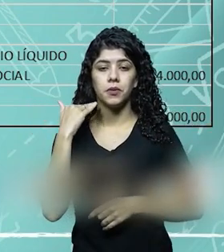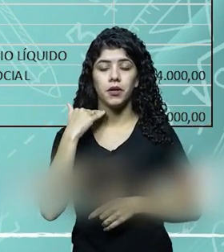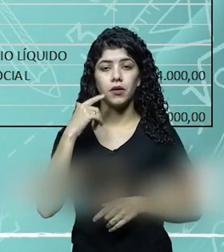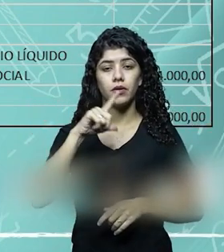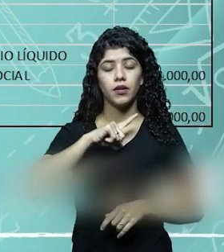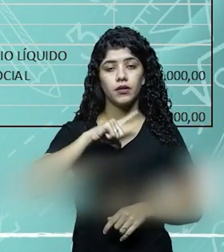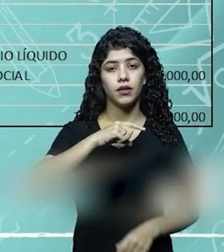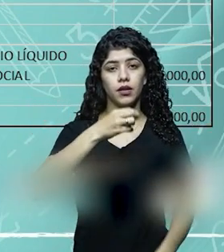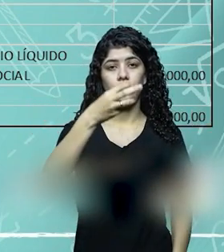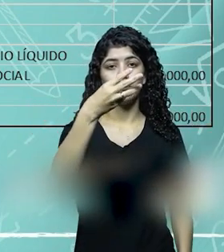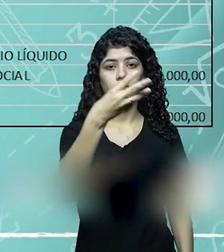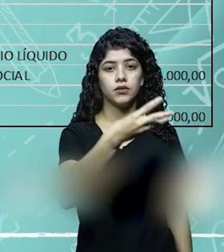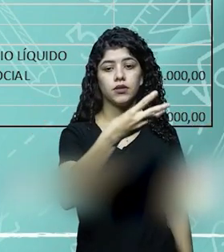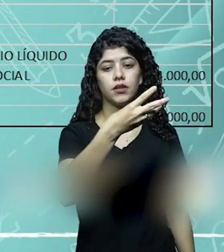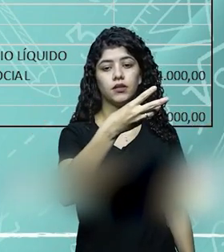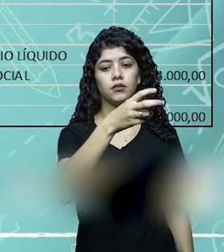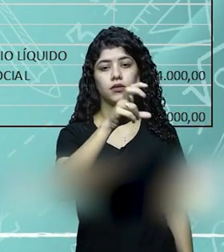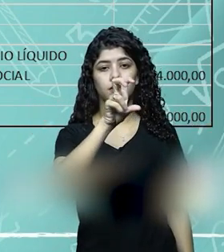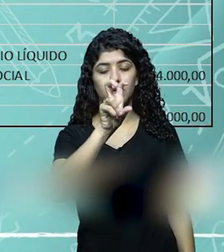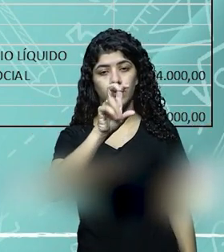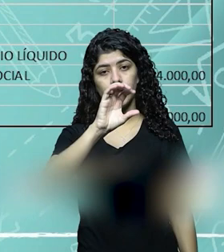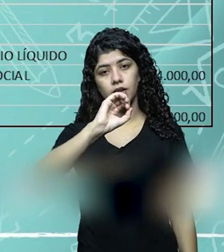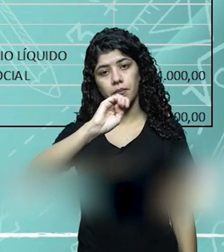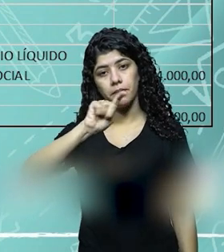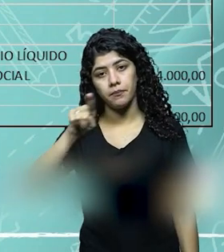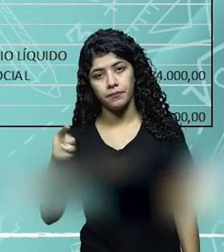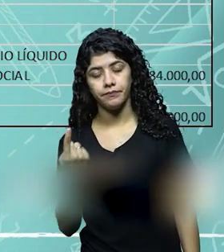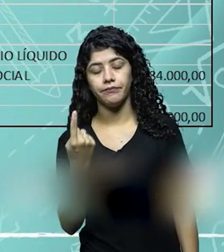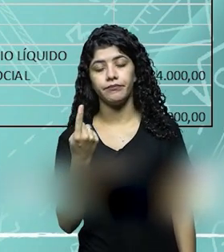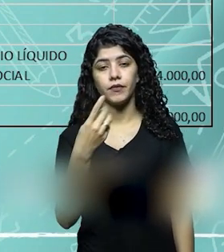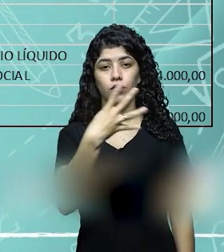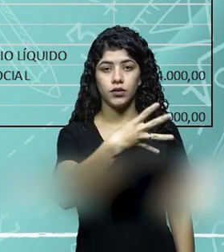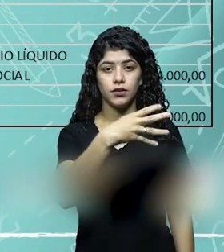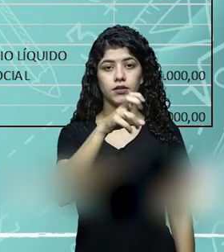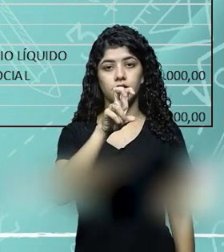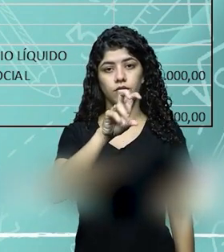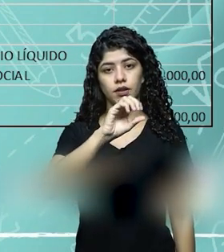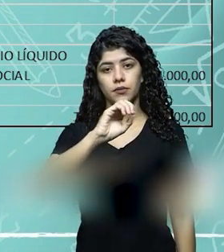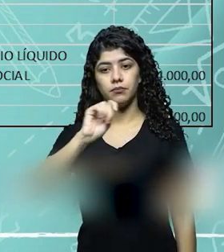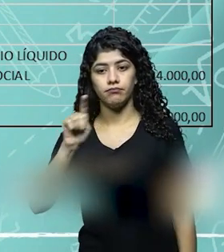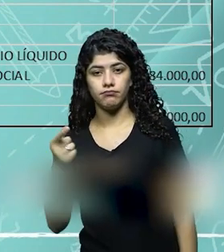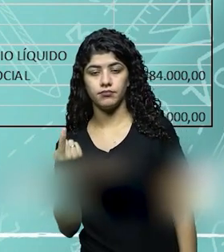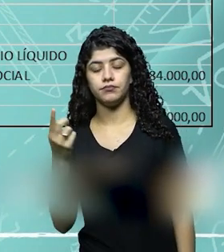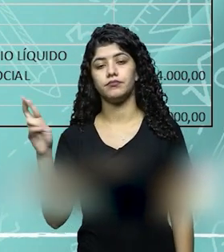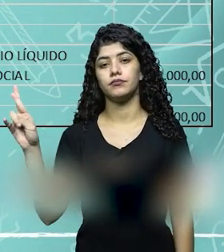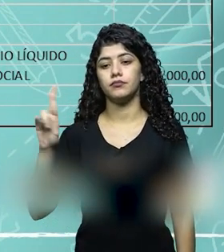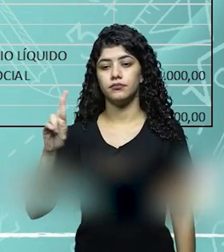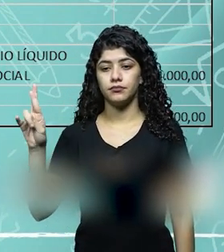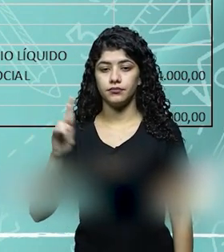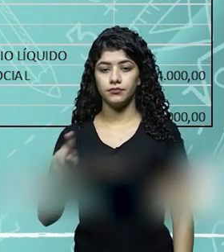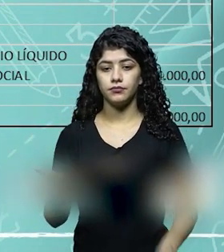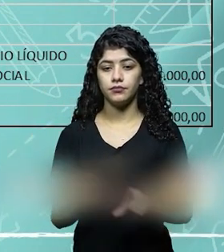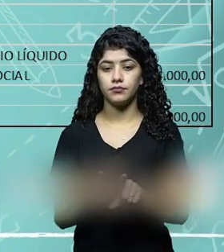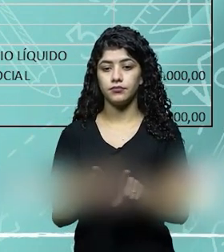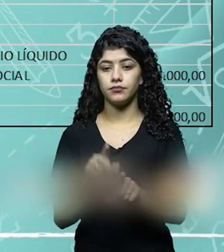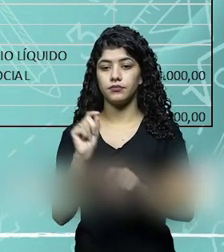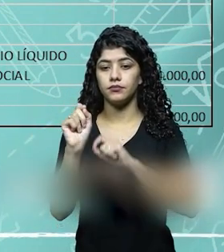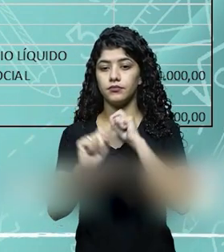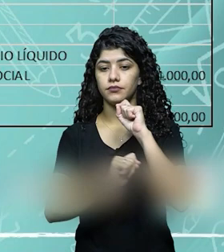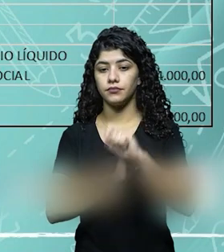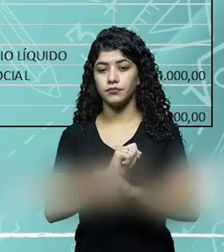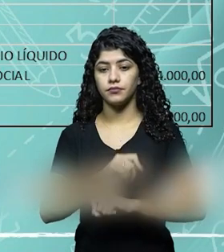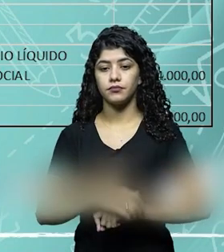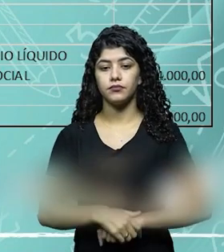mil reais. Além disso, no seu ativo não circulante, ela